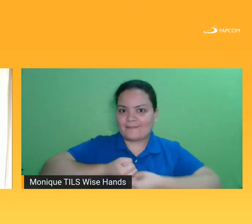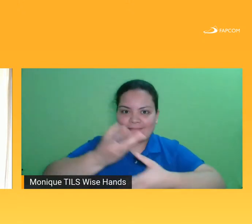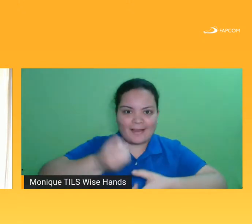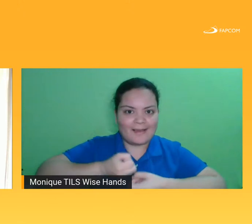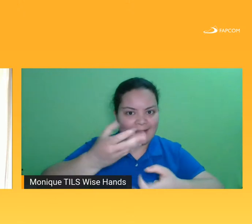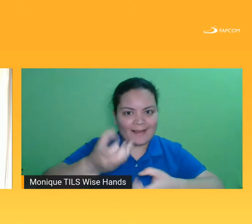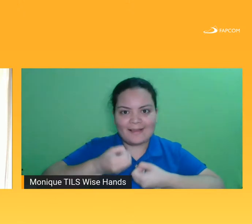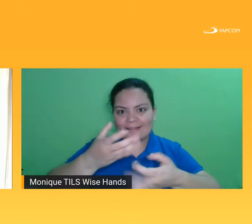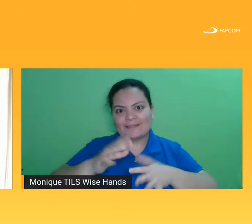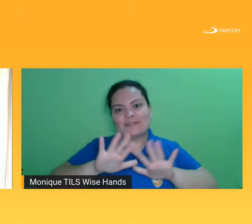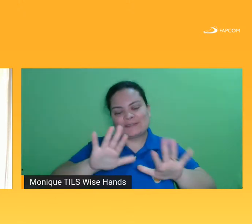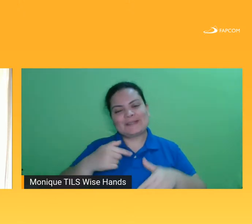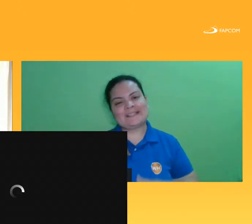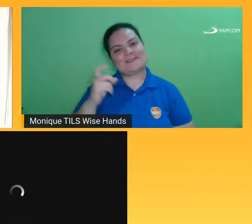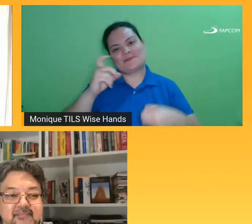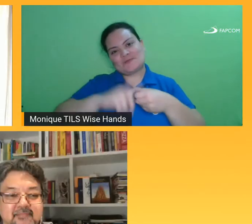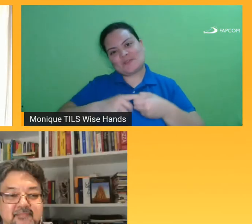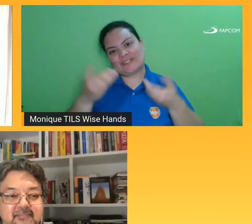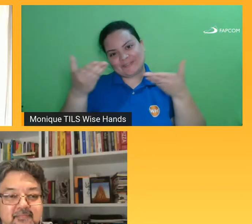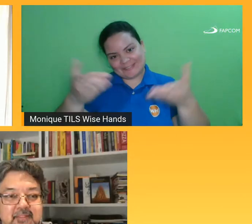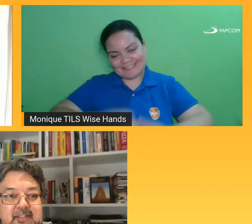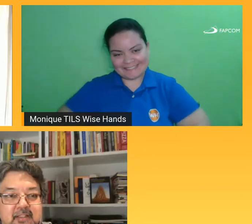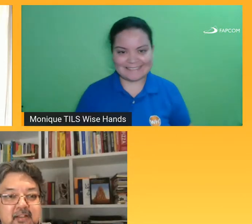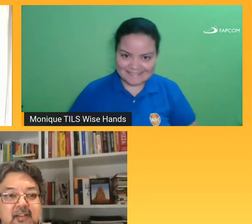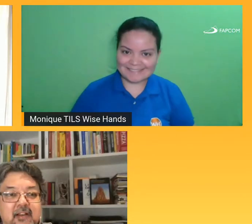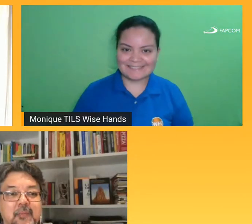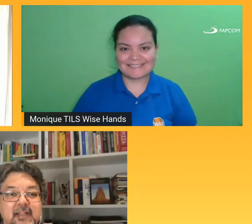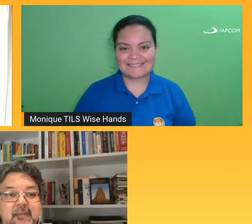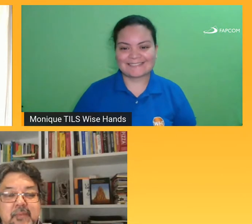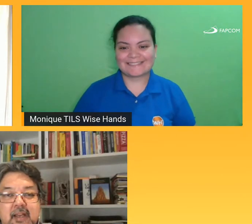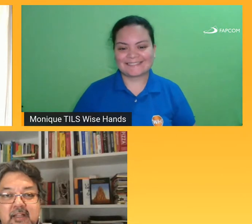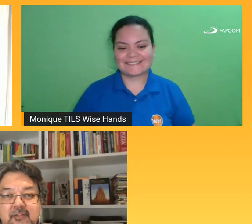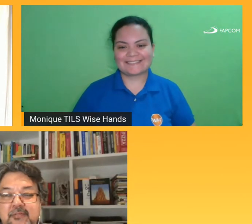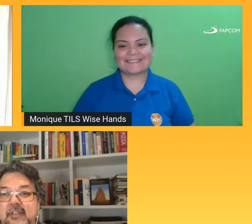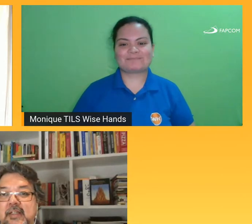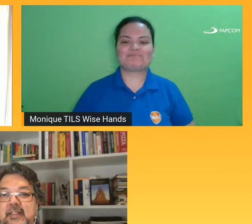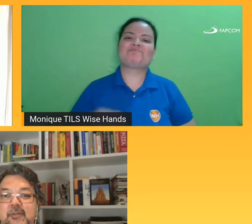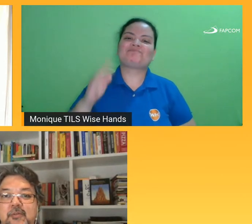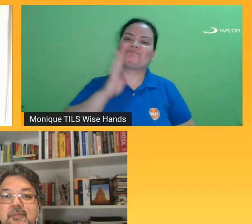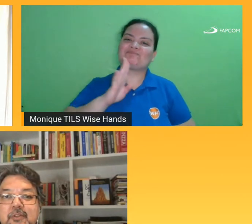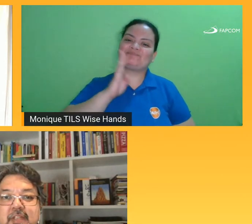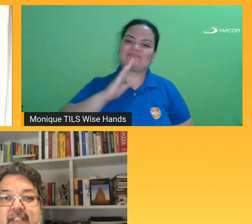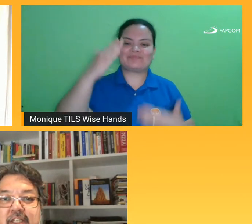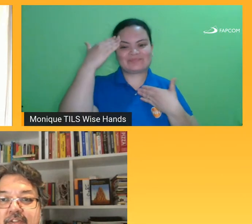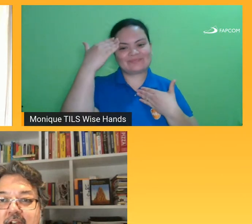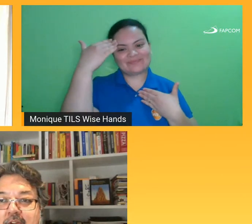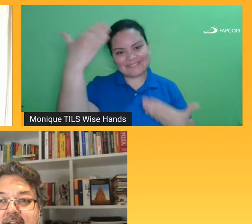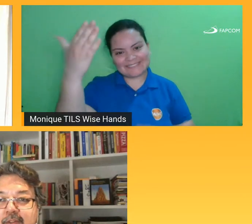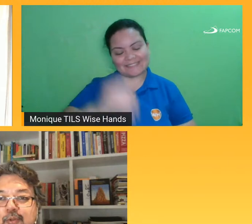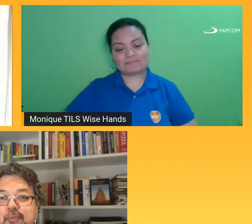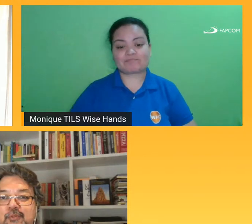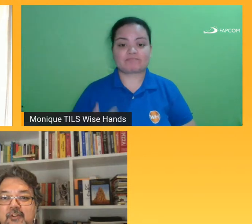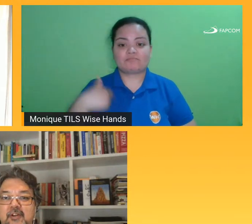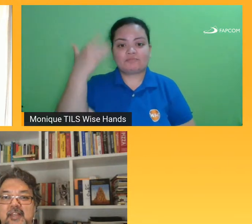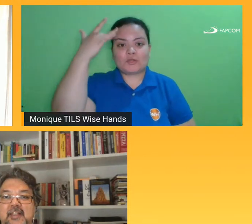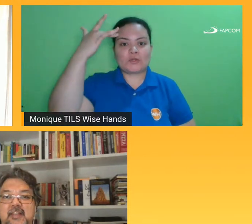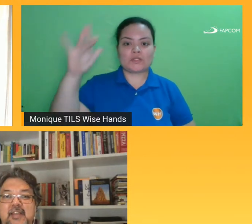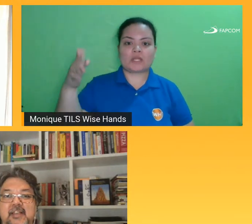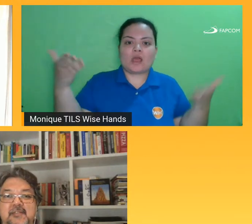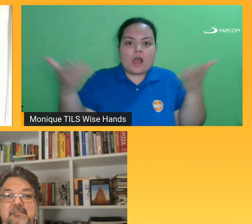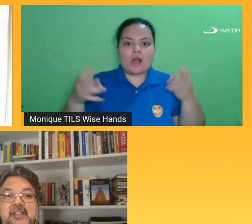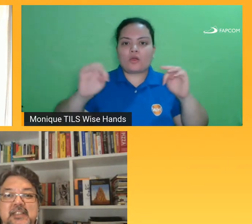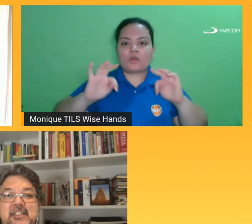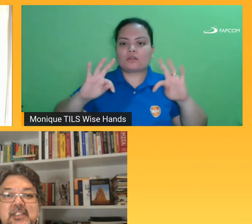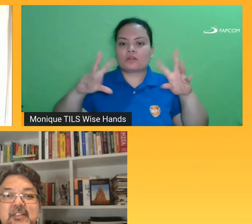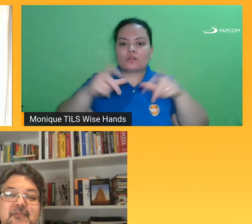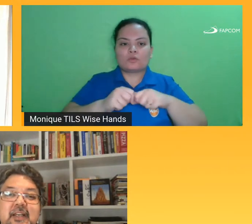mas volta a palavra pra você, Wander. Legal, Marina, obrigado. Então, eu não sei se a gente vai colocar todo mundo agora aí na